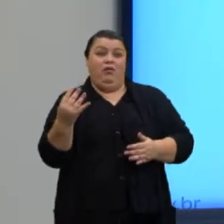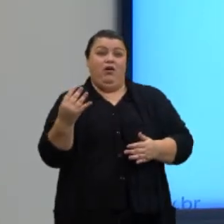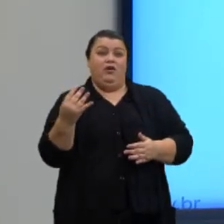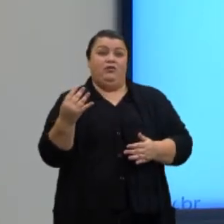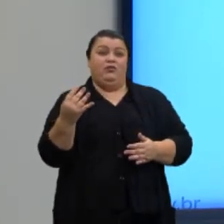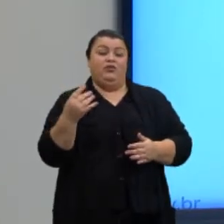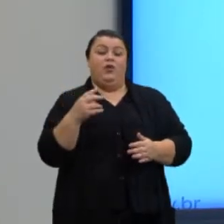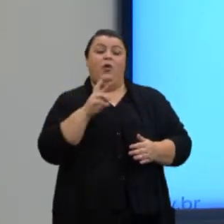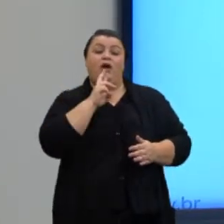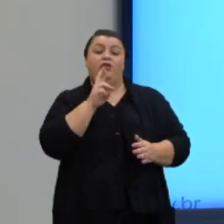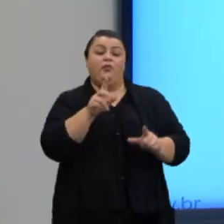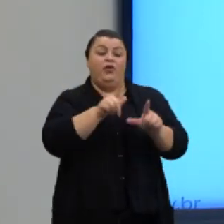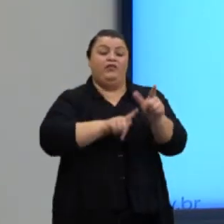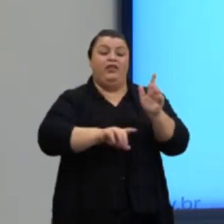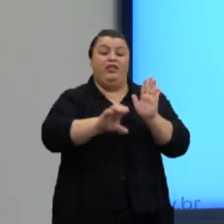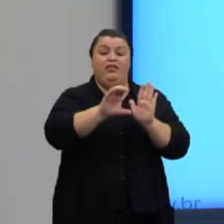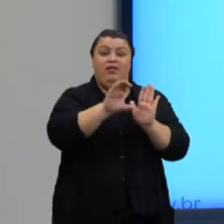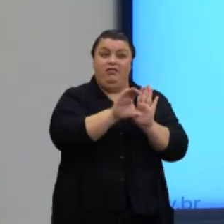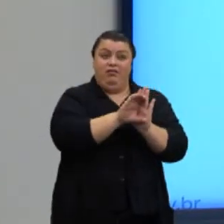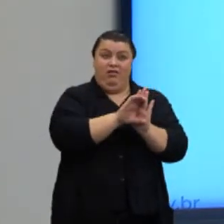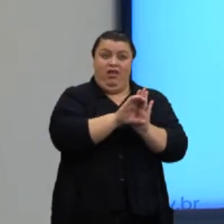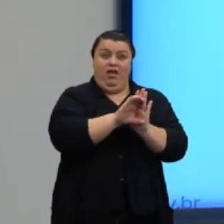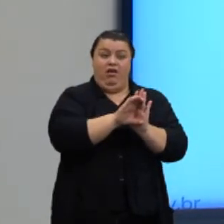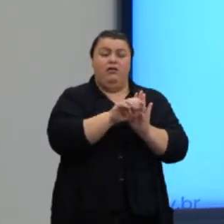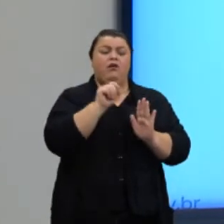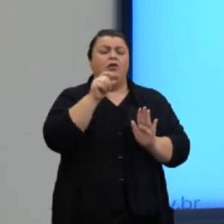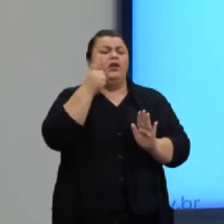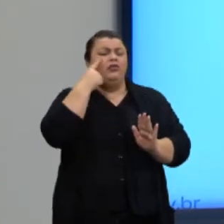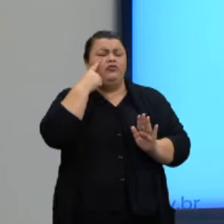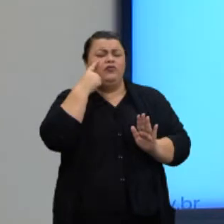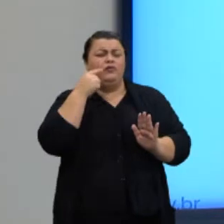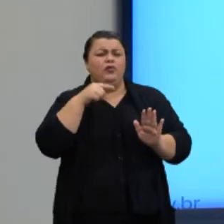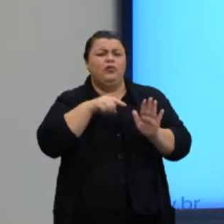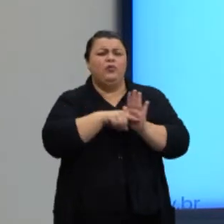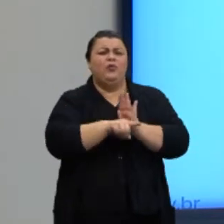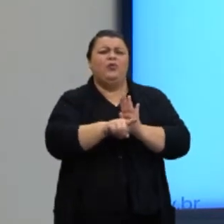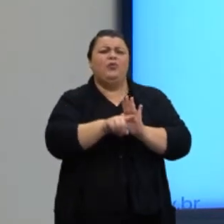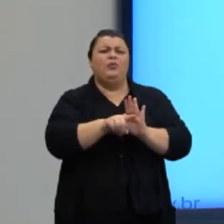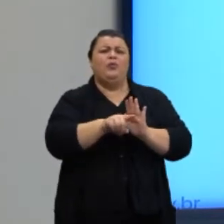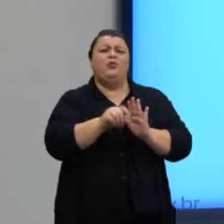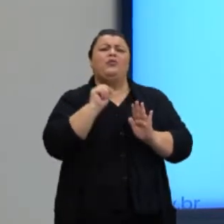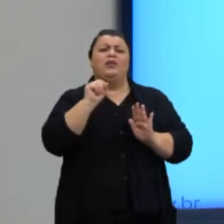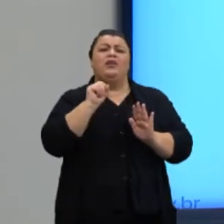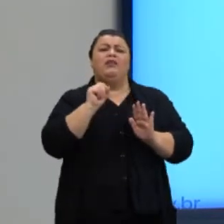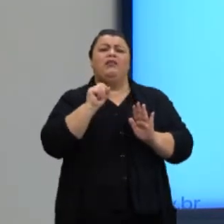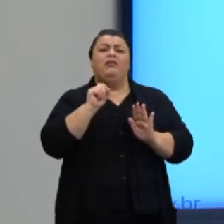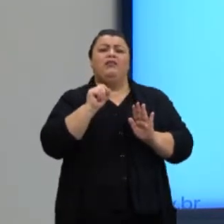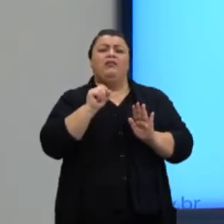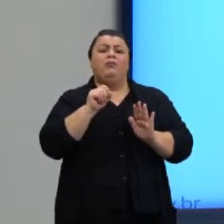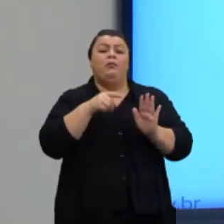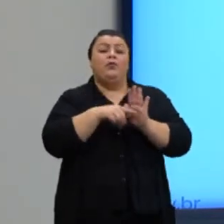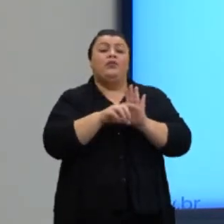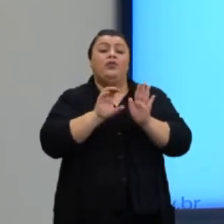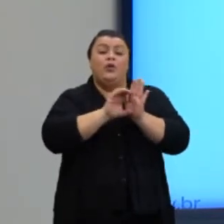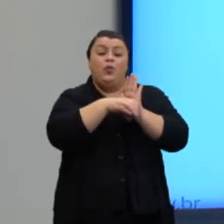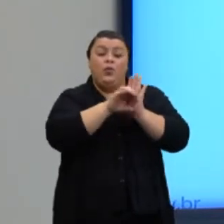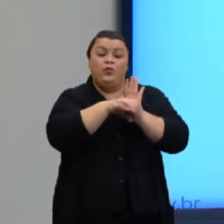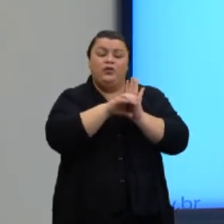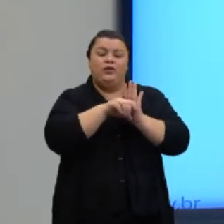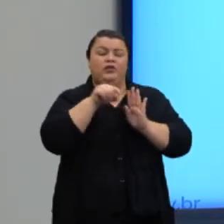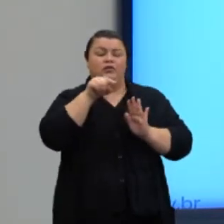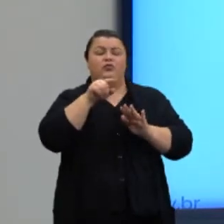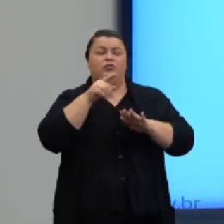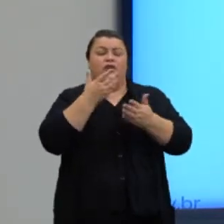Então, o nós tínhamos aqui nessas duas questões que a gente trouxe? Questão de conceito, Questão, aquelas que, às vezes, está estudando